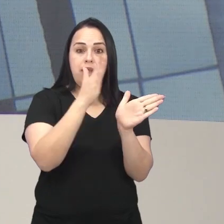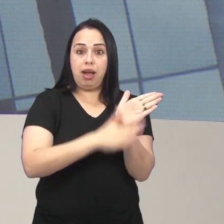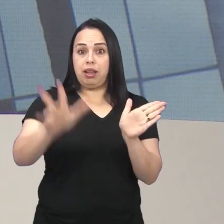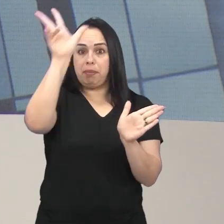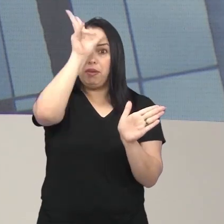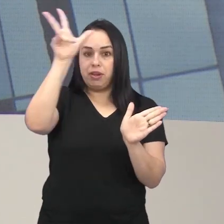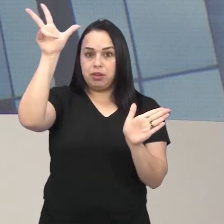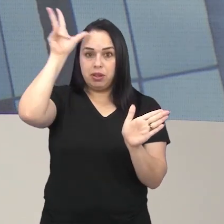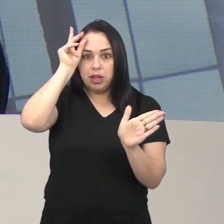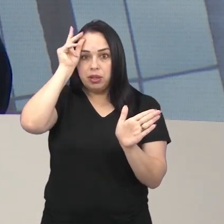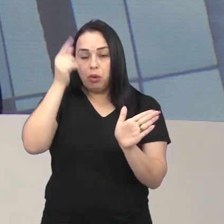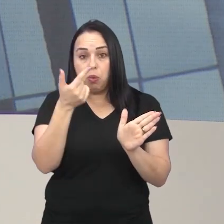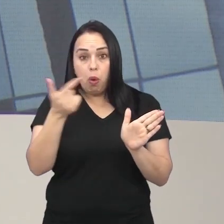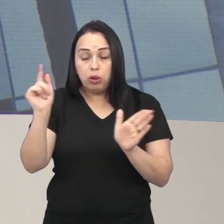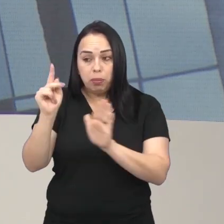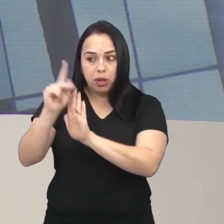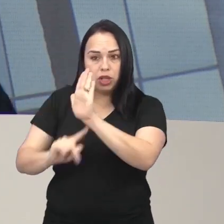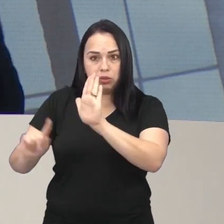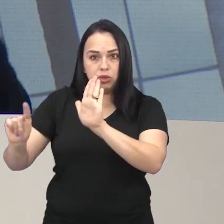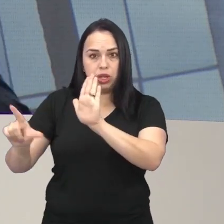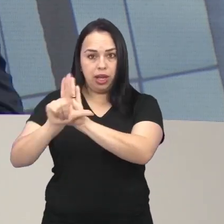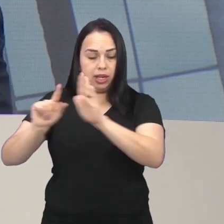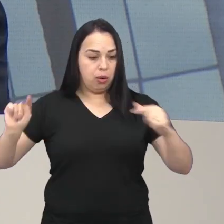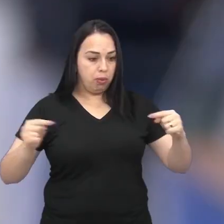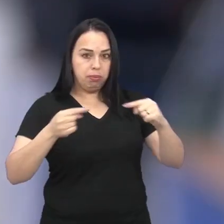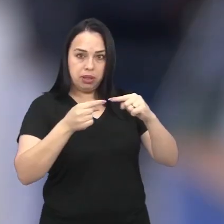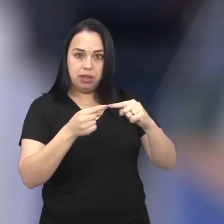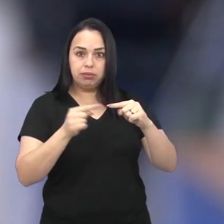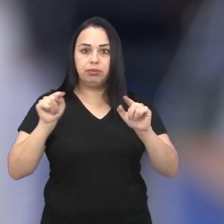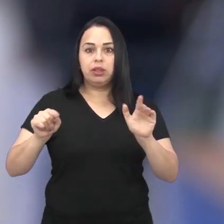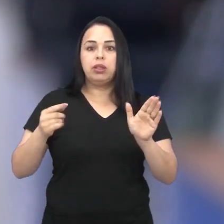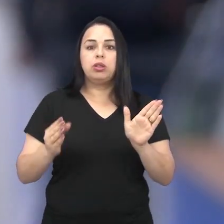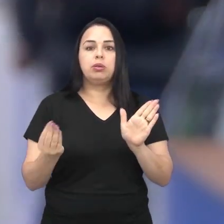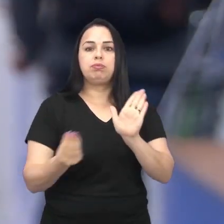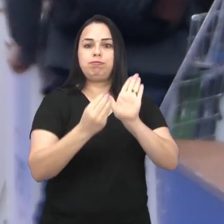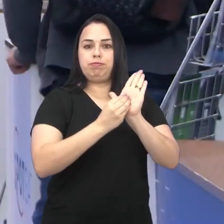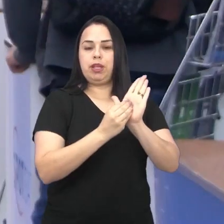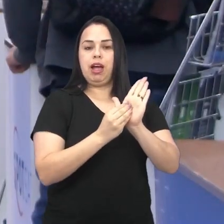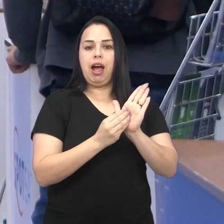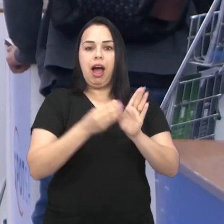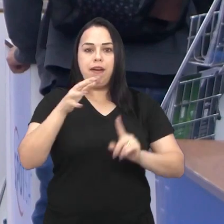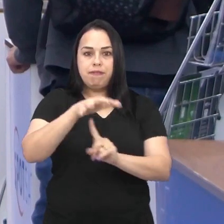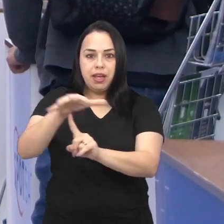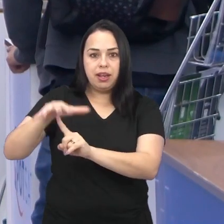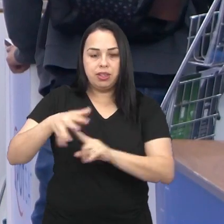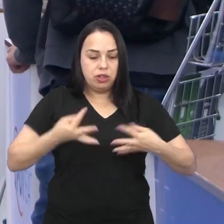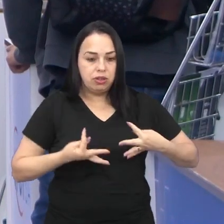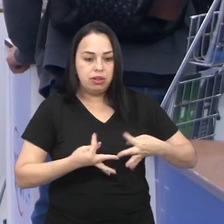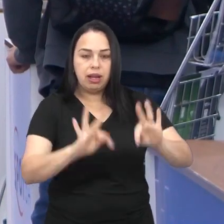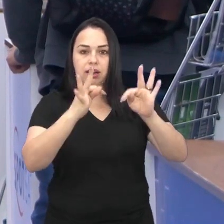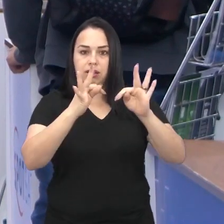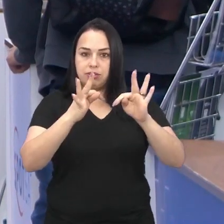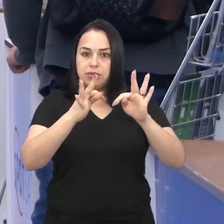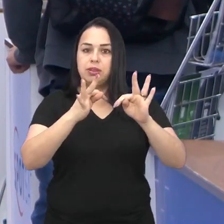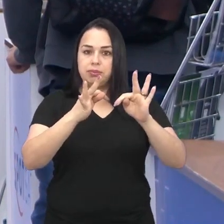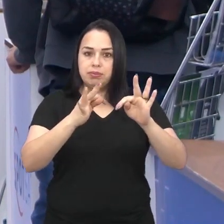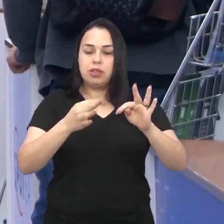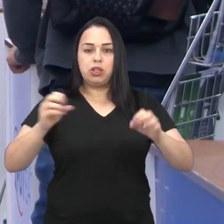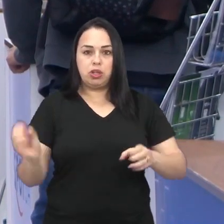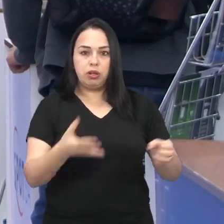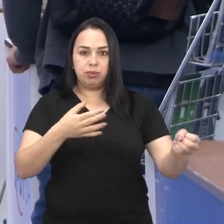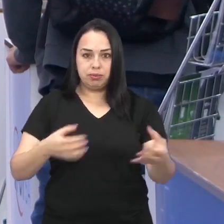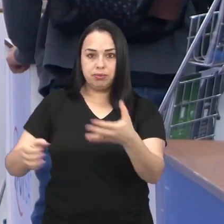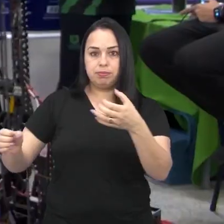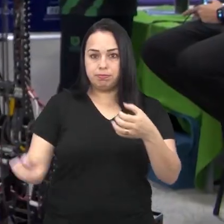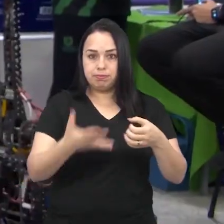projeto de lei, de autoria do vereador Juvenil Silvério, inclui a Feira de Inovação e Negócios da RM Vale, a